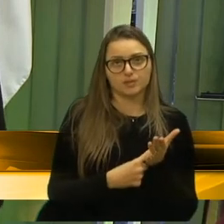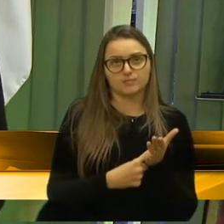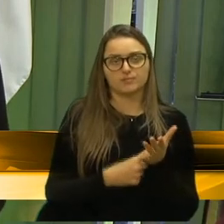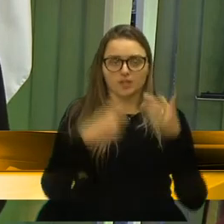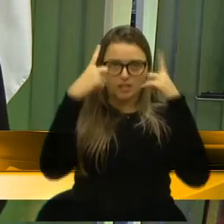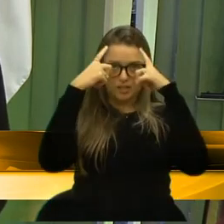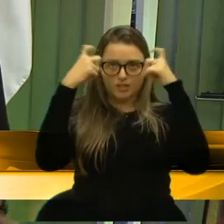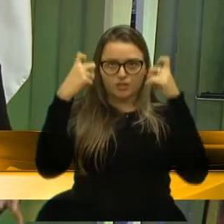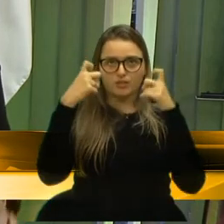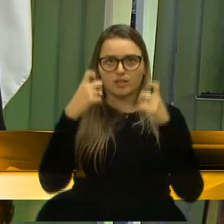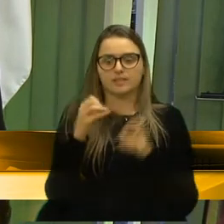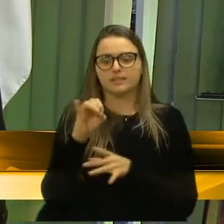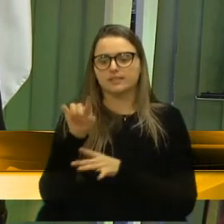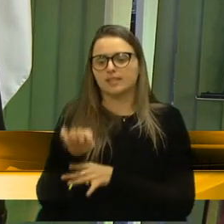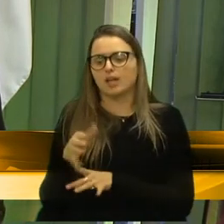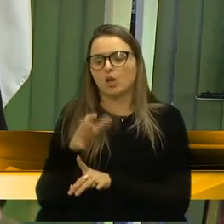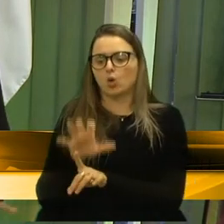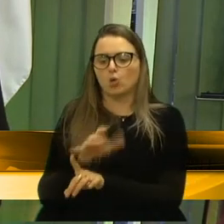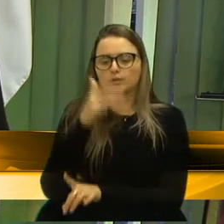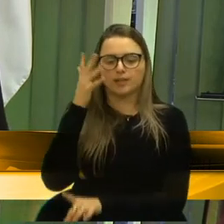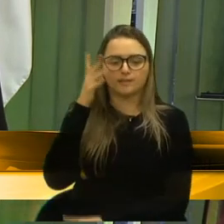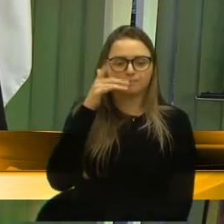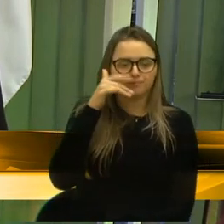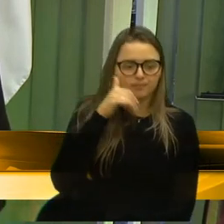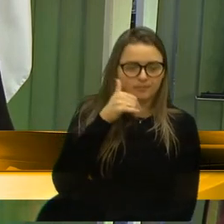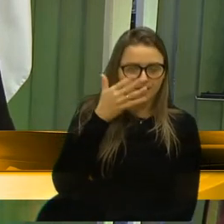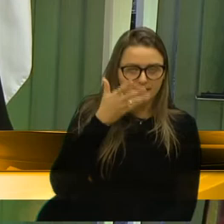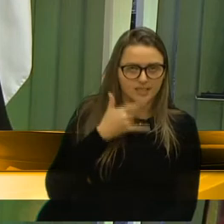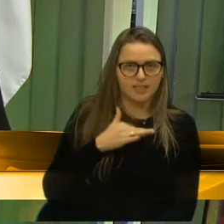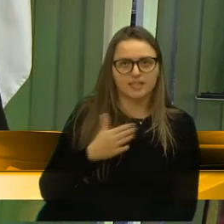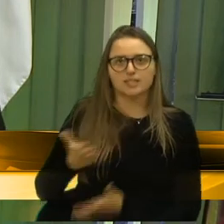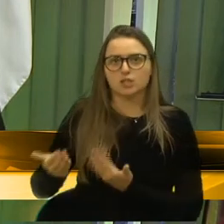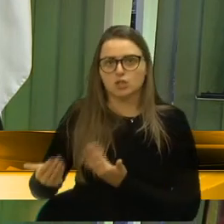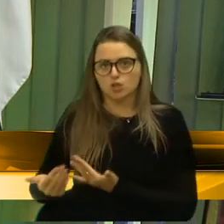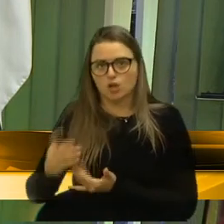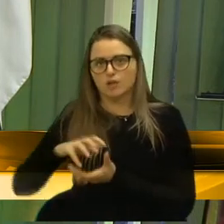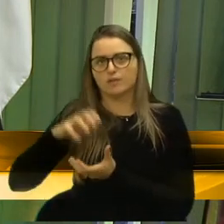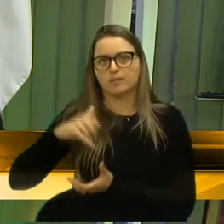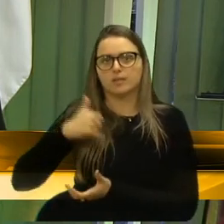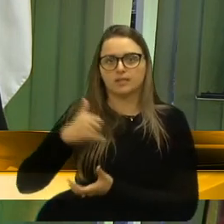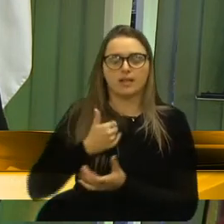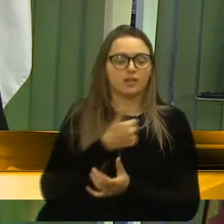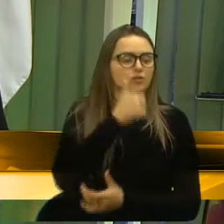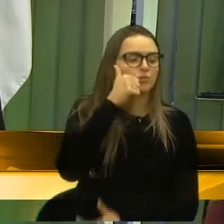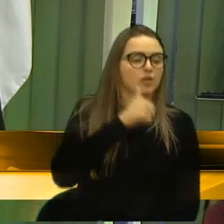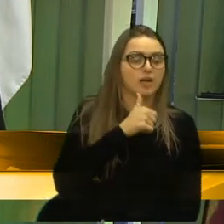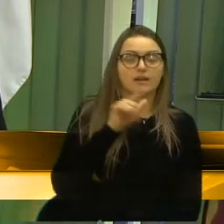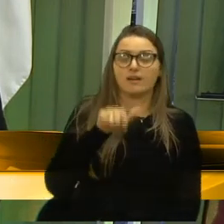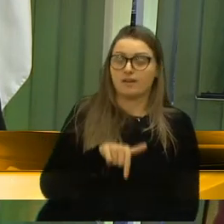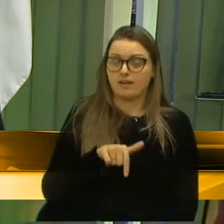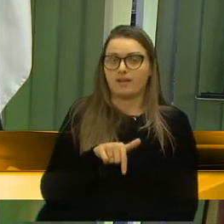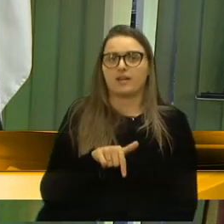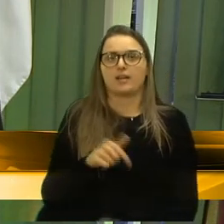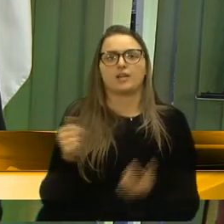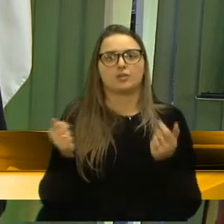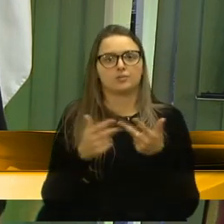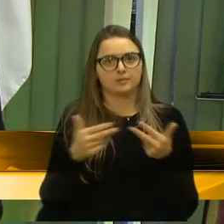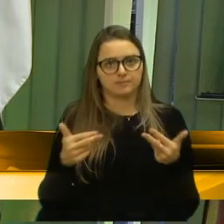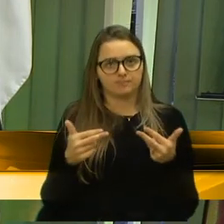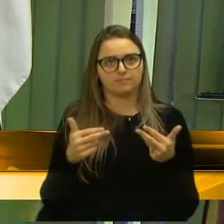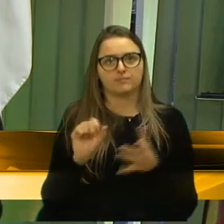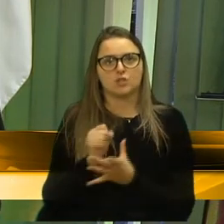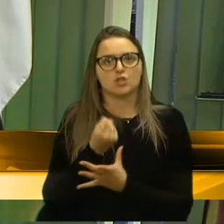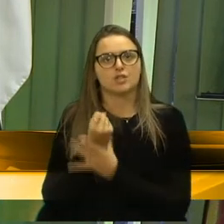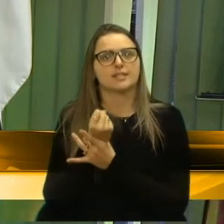violência, seja contra a criança, adolescente, seja contra o idoso, seja contra a mulher, ela é uma situação de